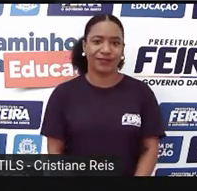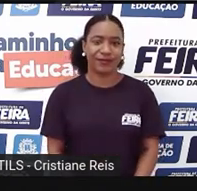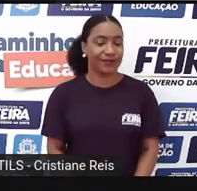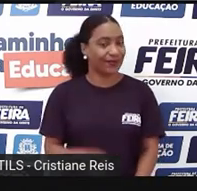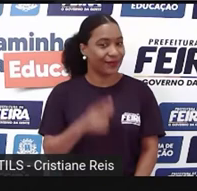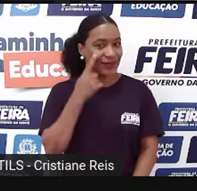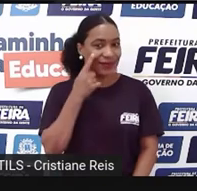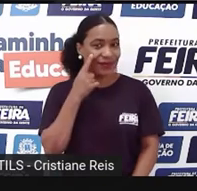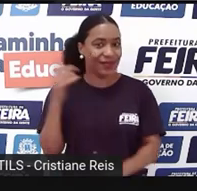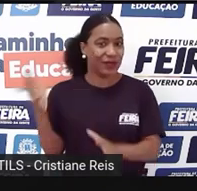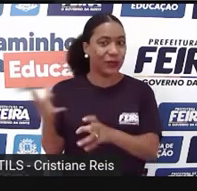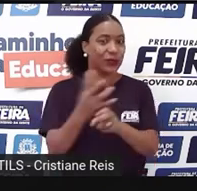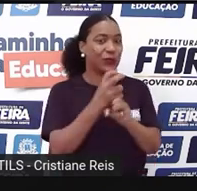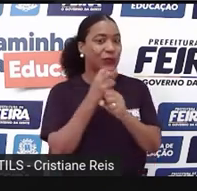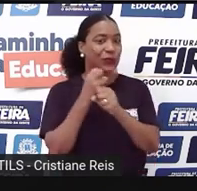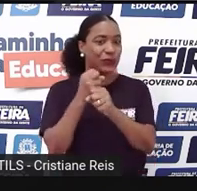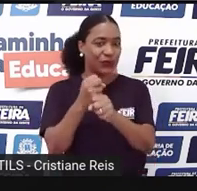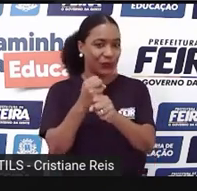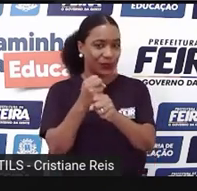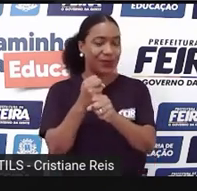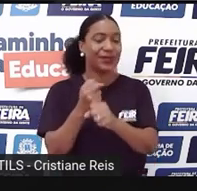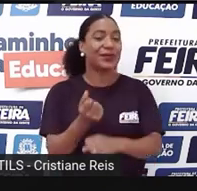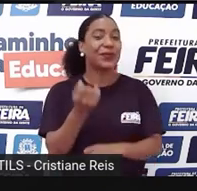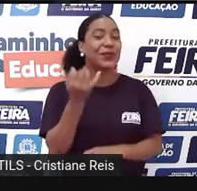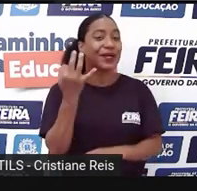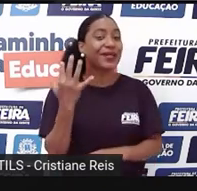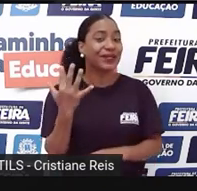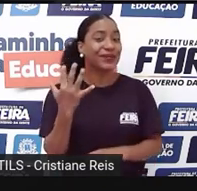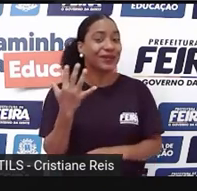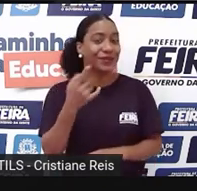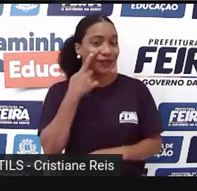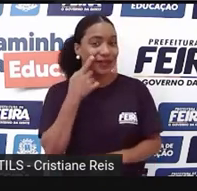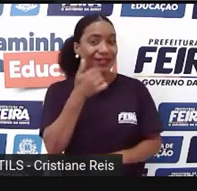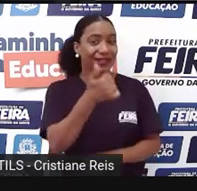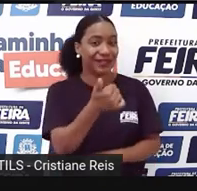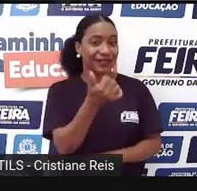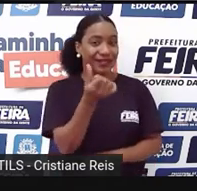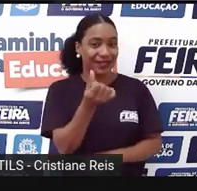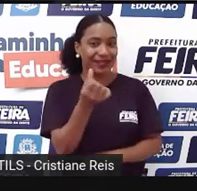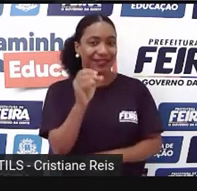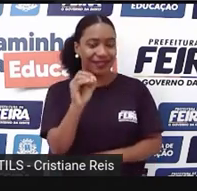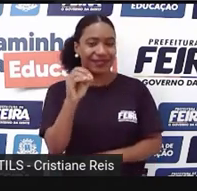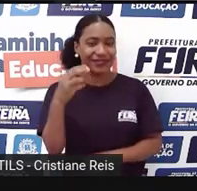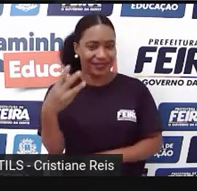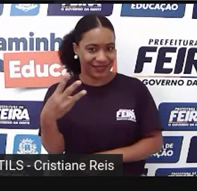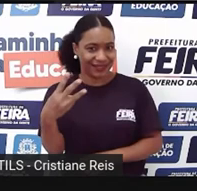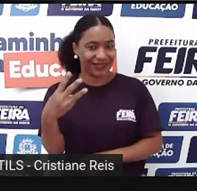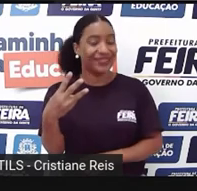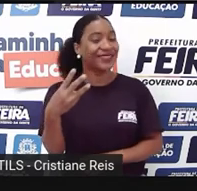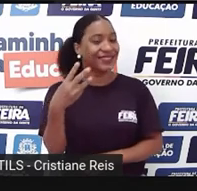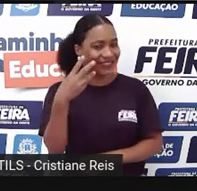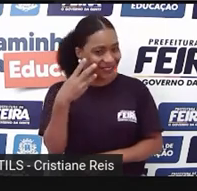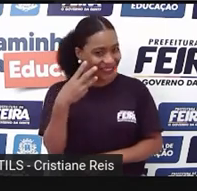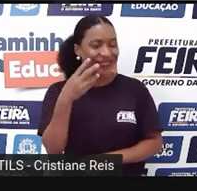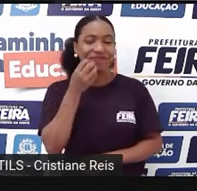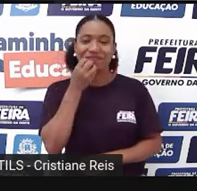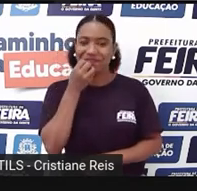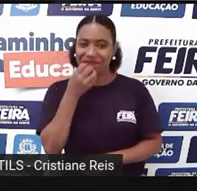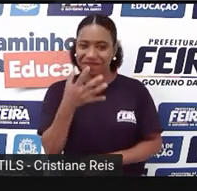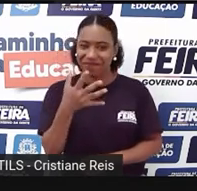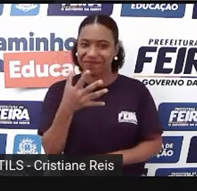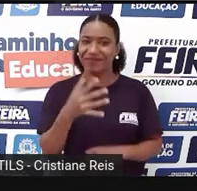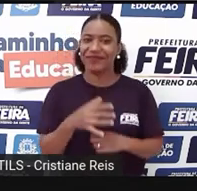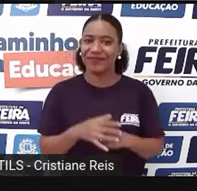Olha a nossa pontuação Então fizemos 1.603